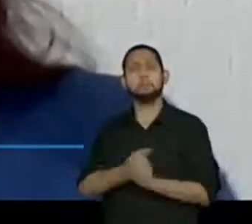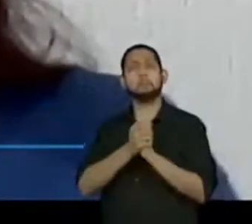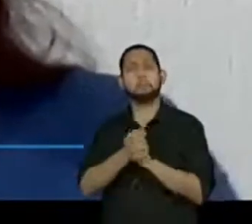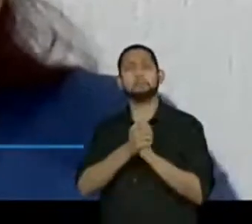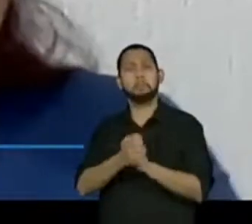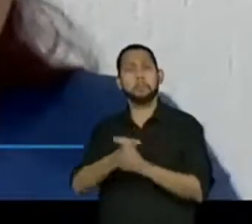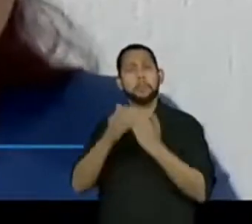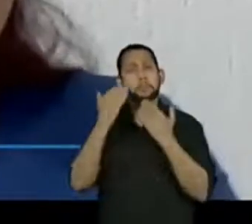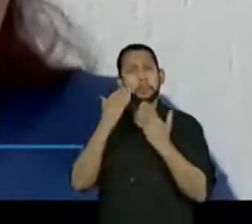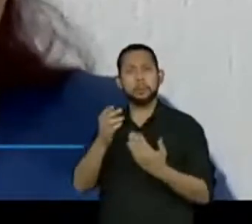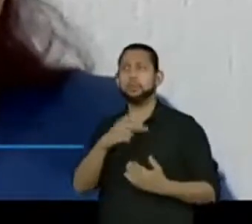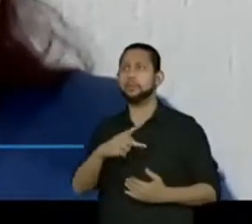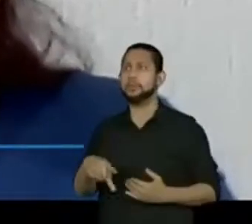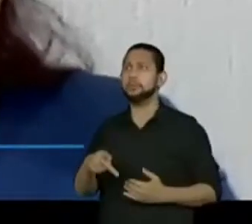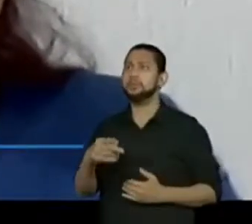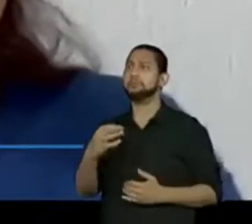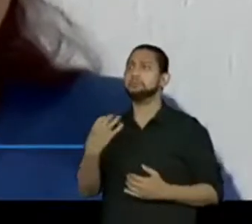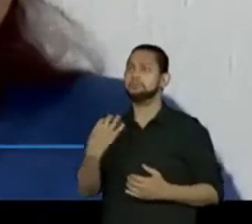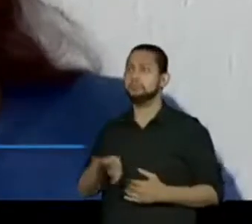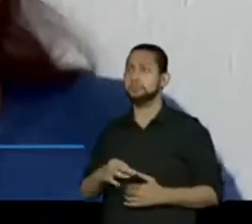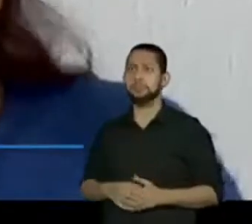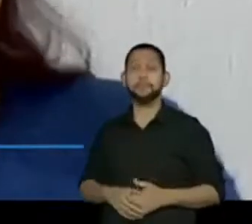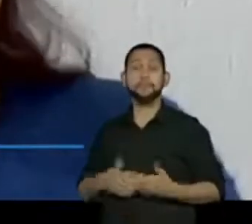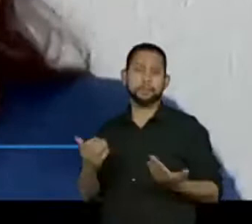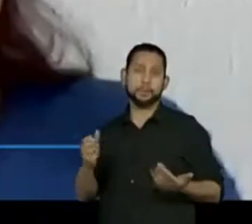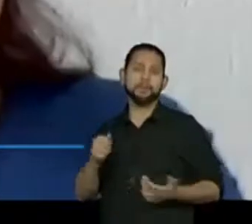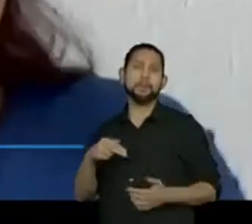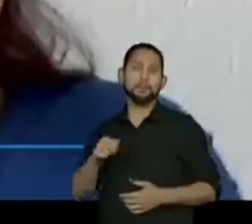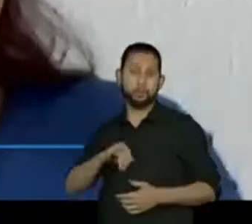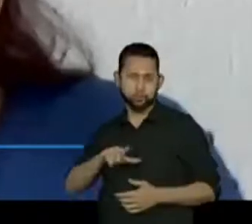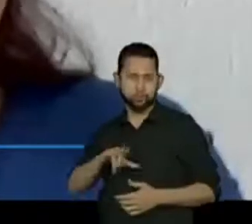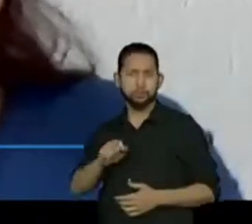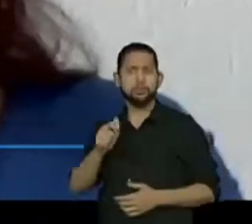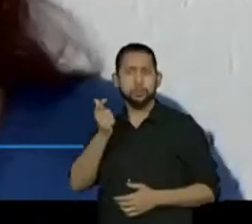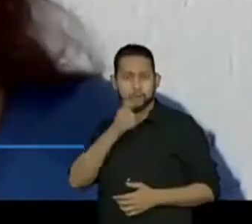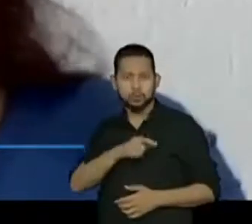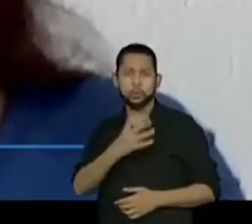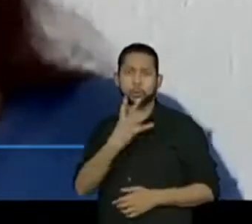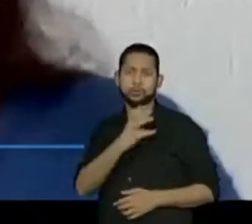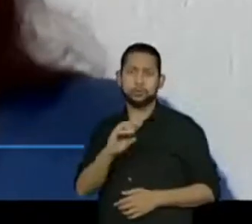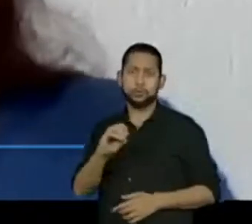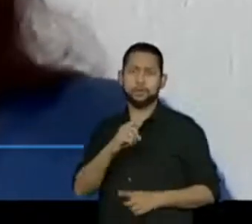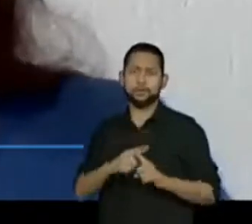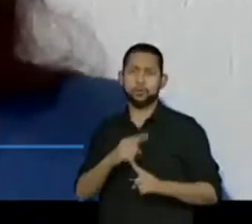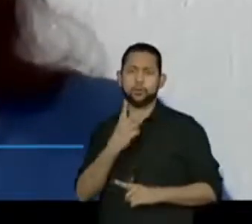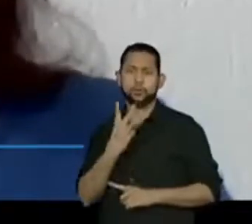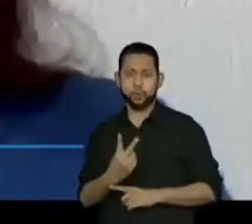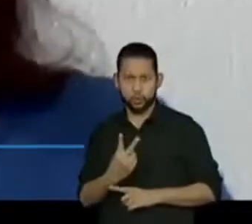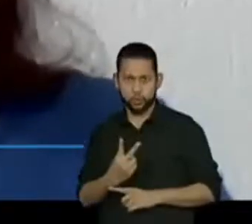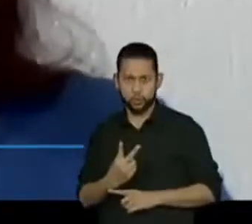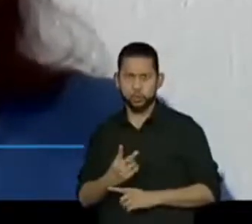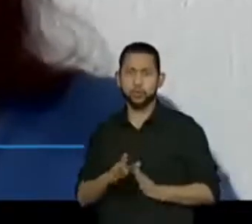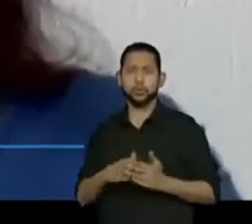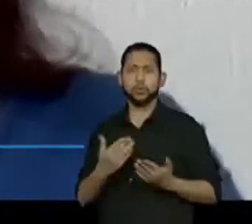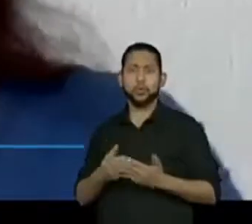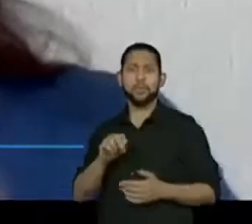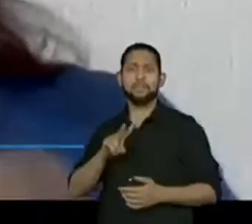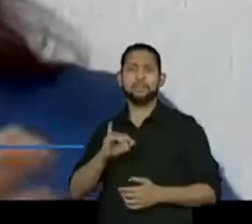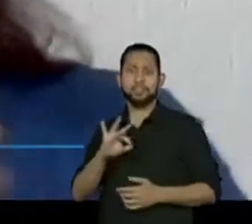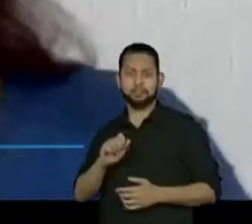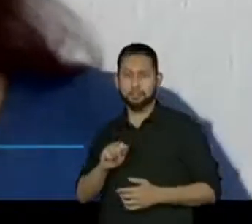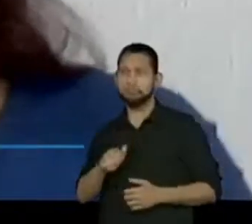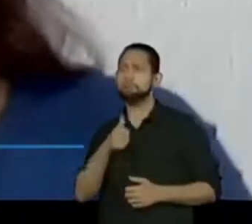Muito obrigada, professora Celina. A Ana Júlia fez 400 vezes 2, lá do Orlando Horácio Vita.